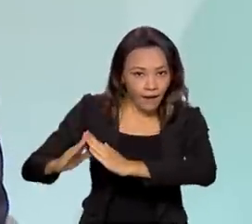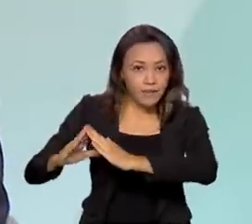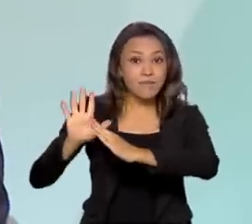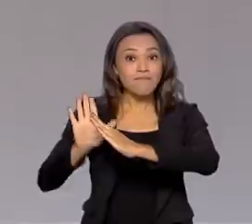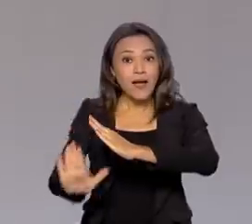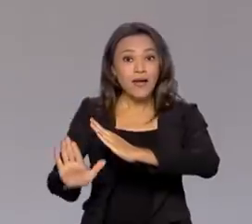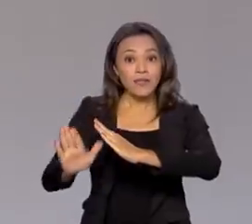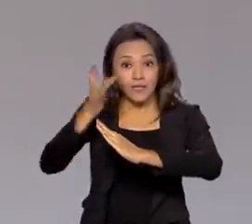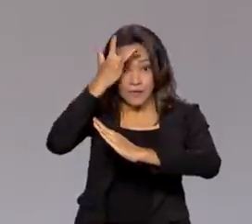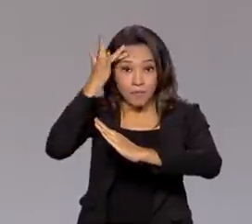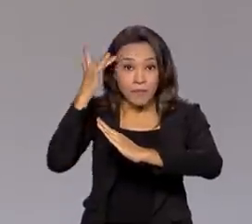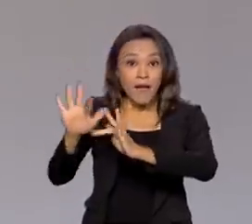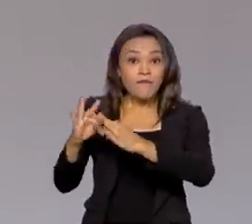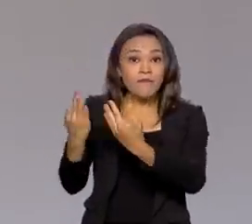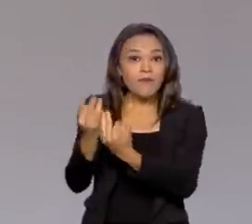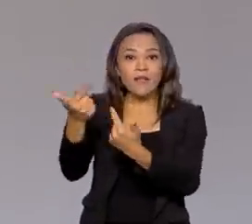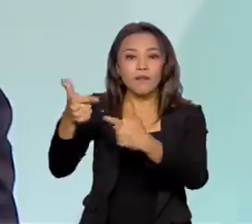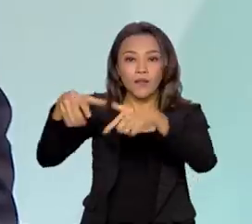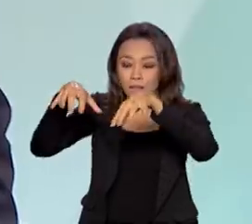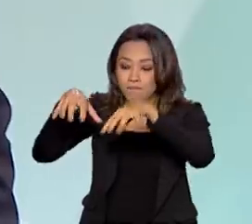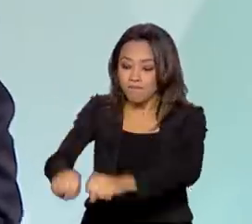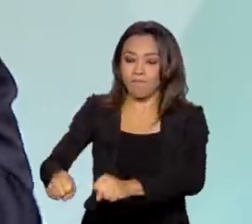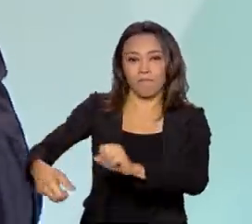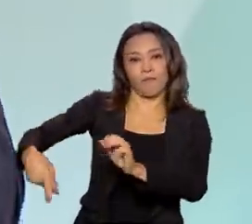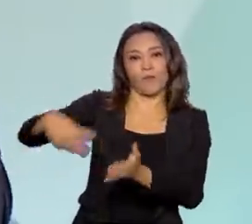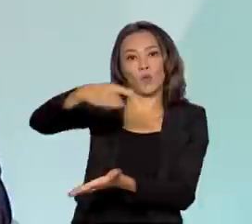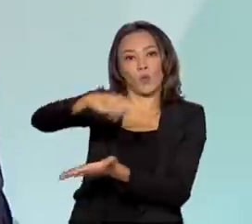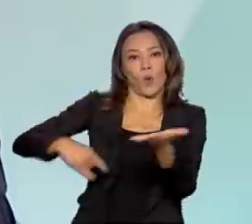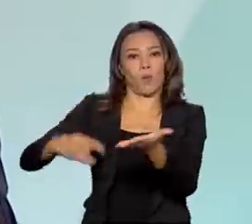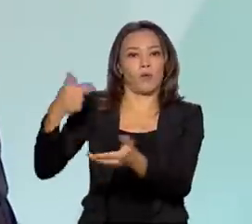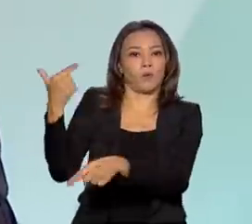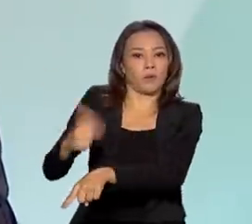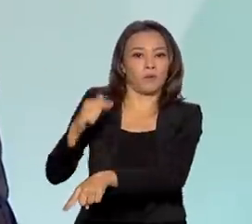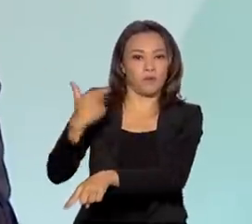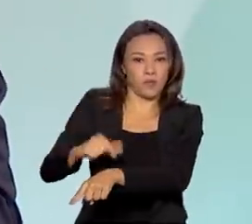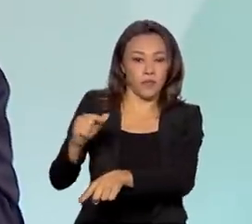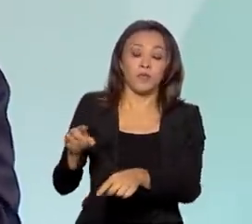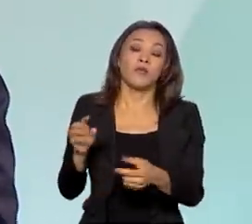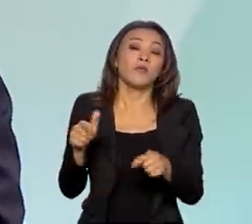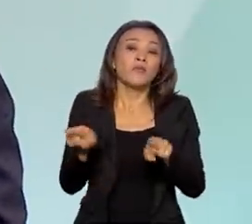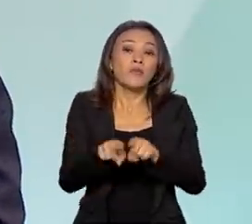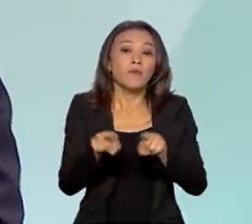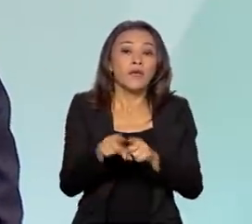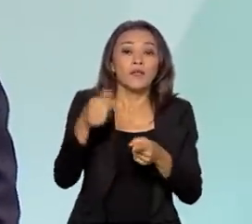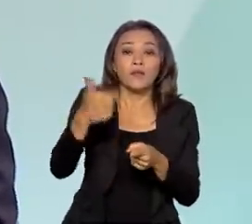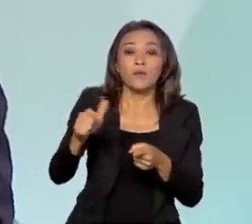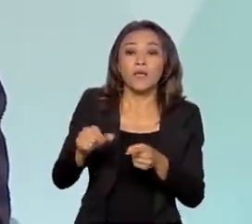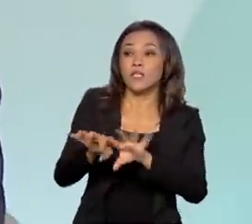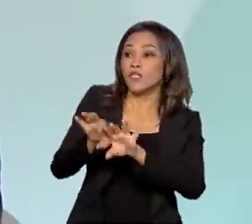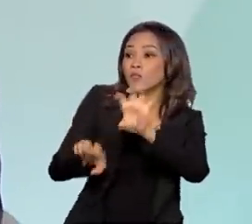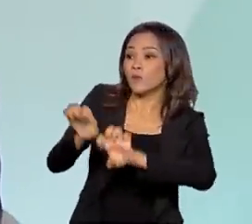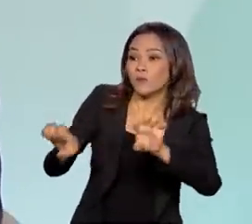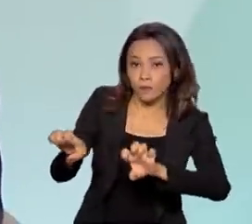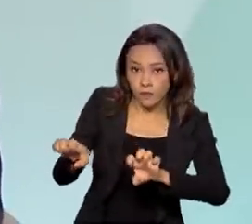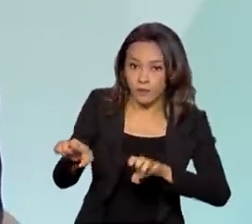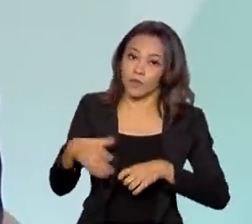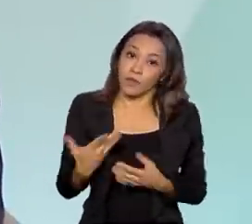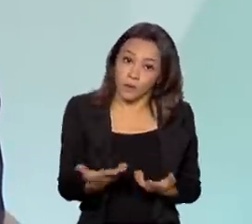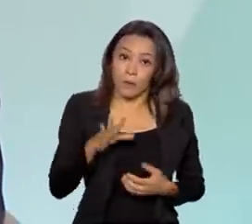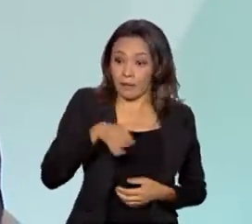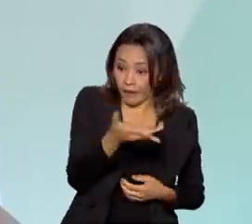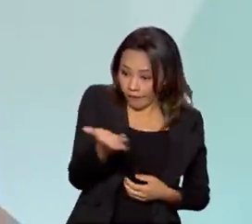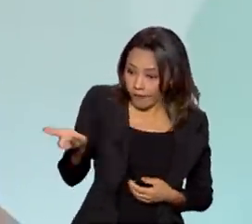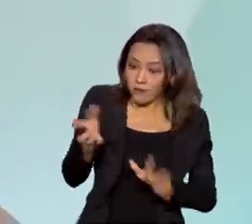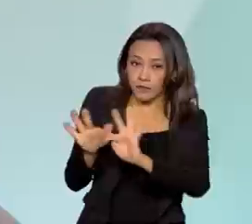regularizada. E também por falta de infraestrutura externa, ok? Bom, para estas famílias,